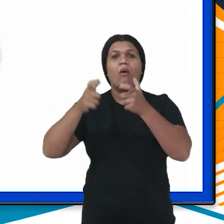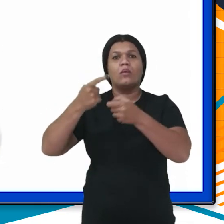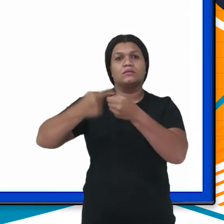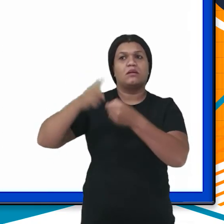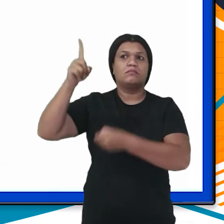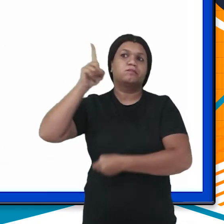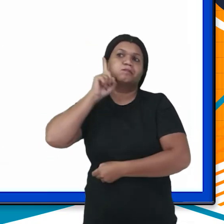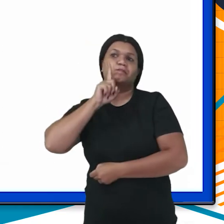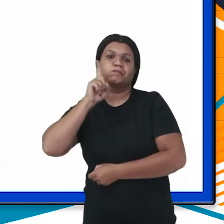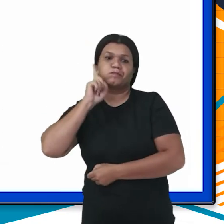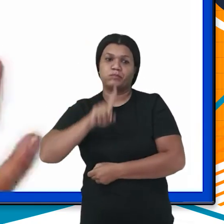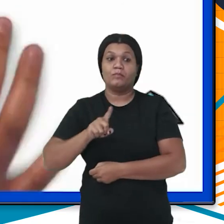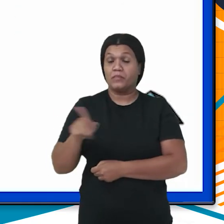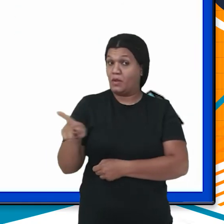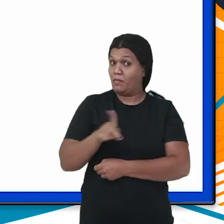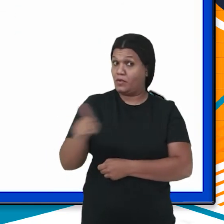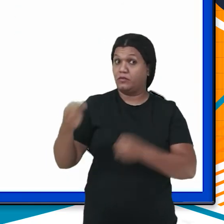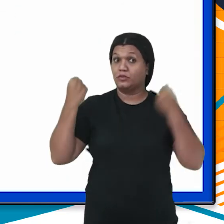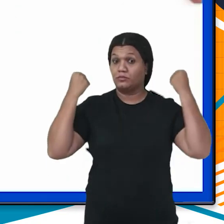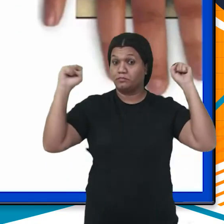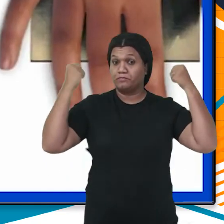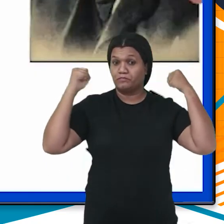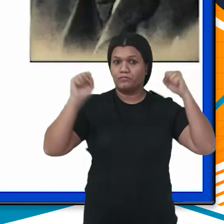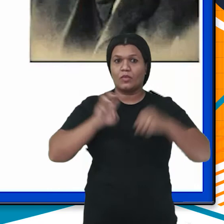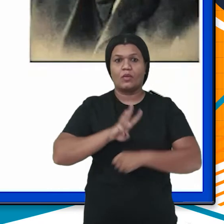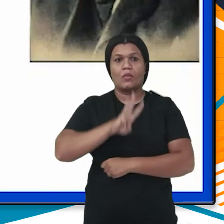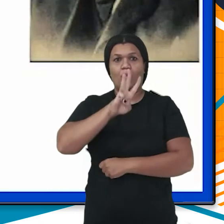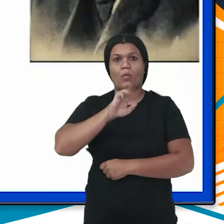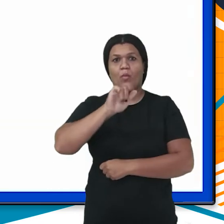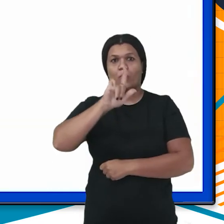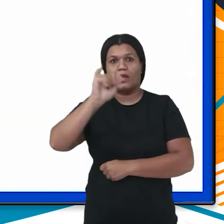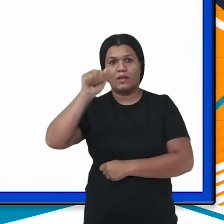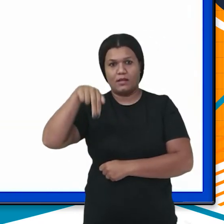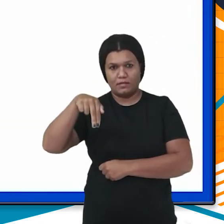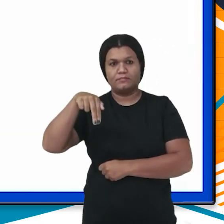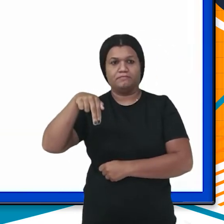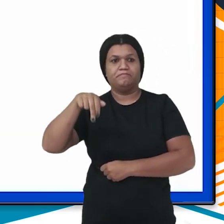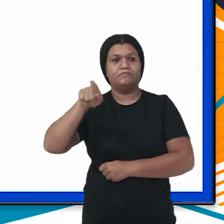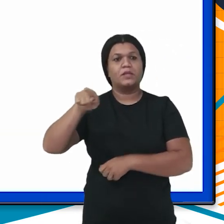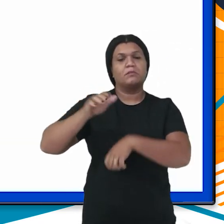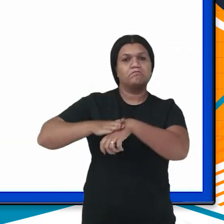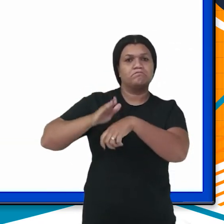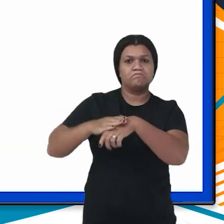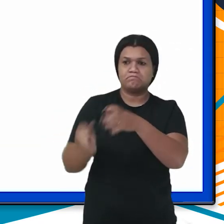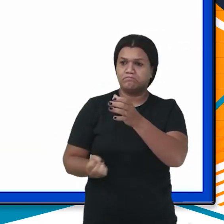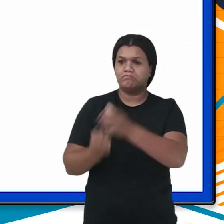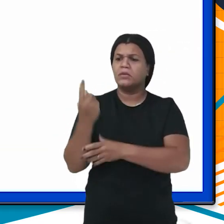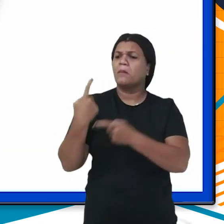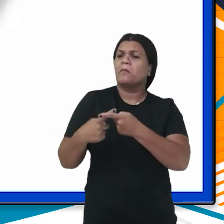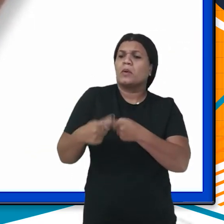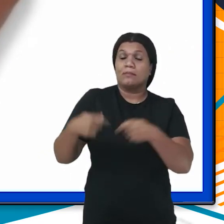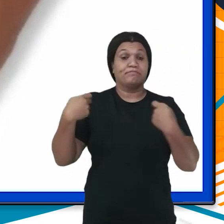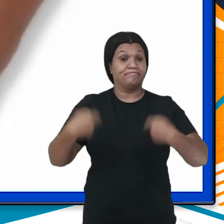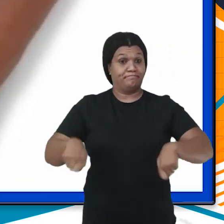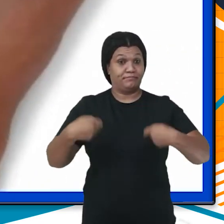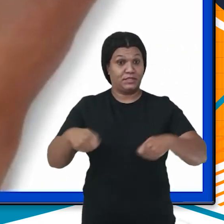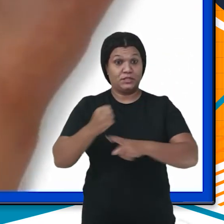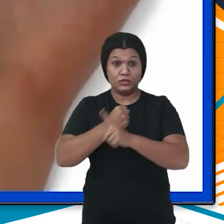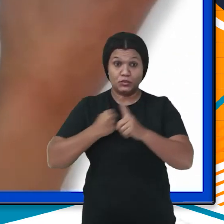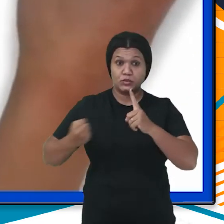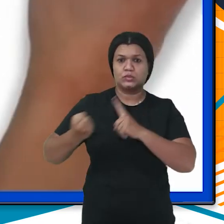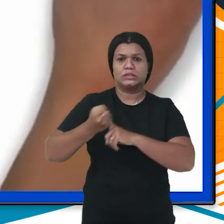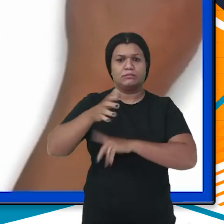pelo professor de Educação Física William George Morgan. Surgiu de uma necessidade social e